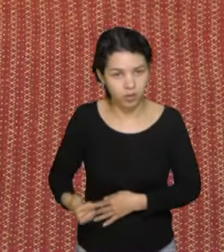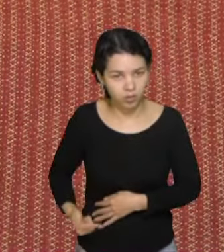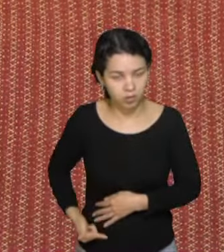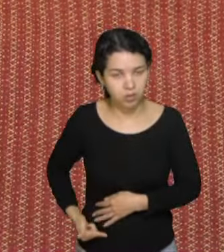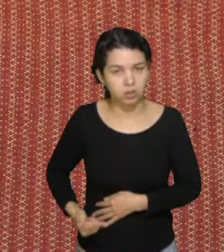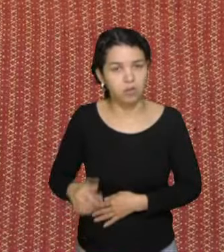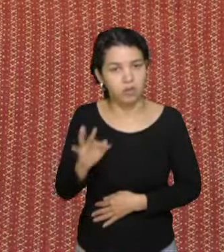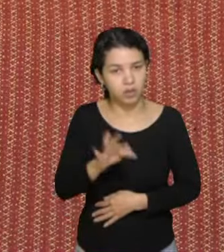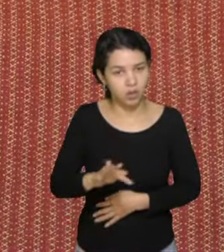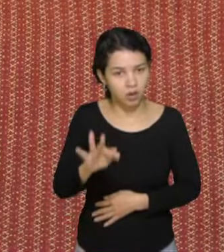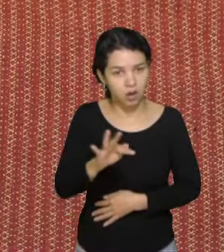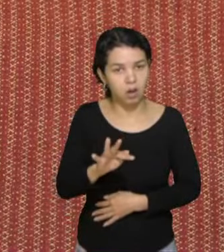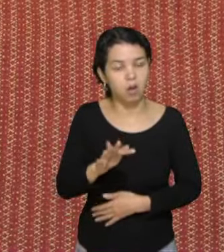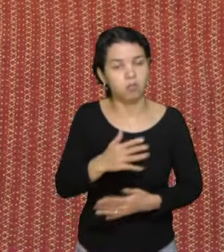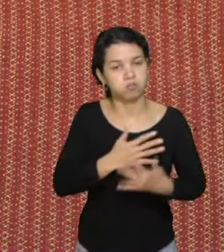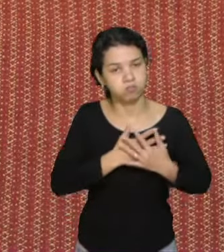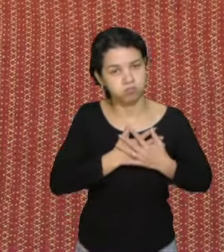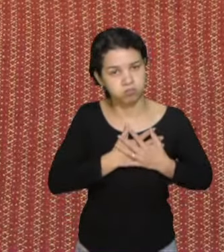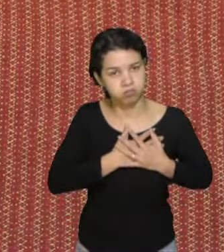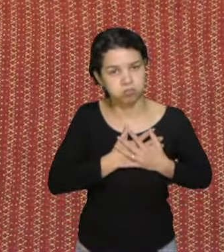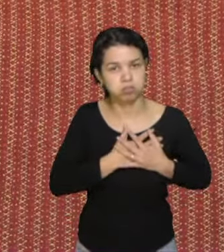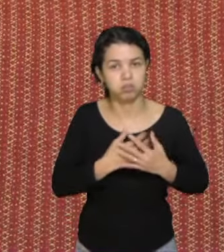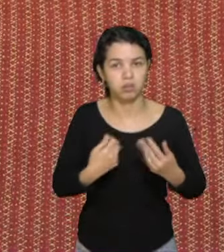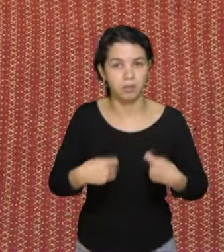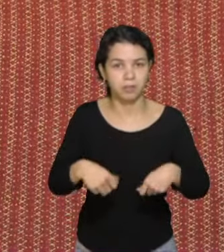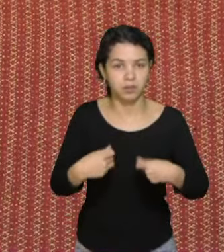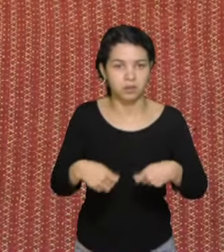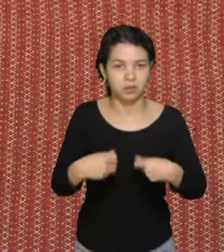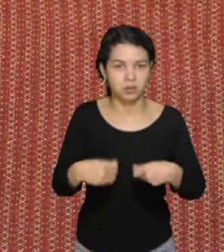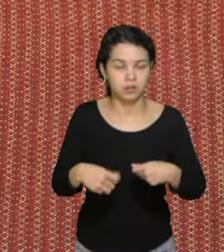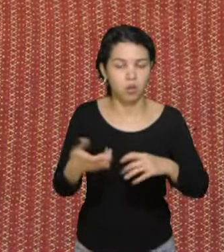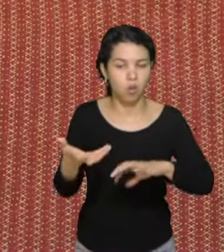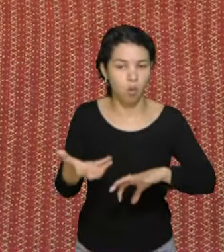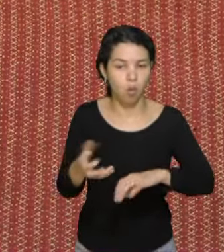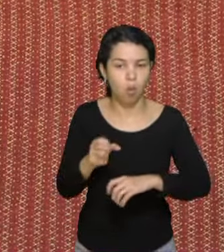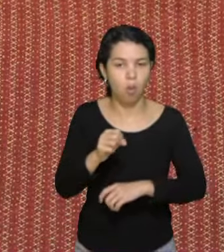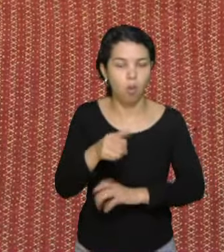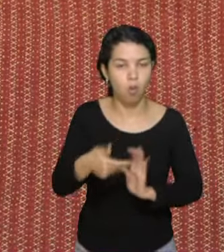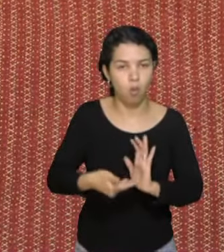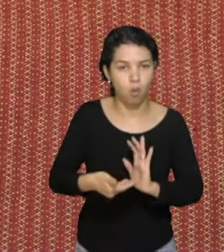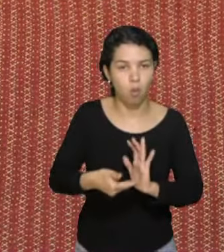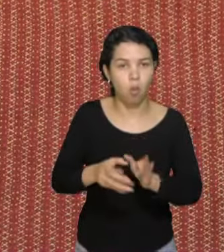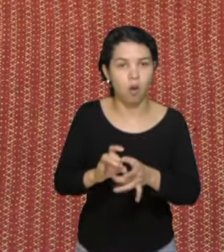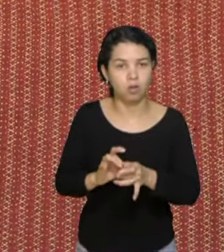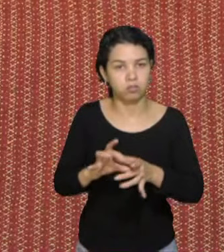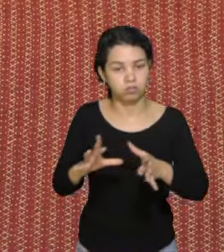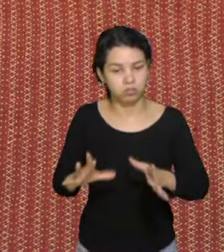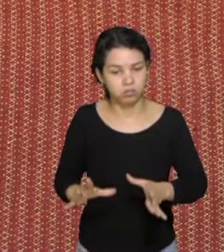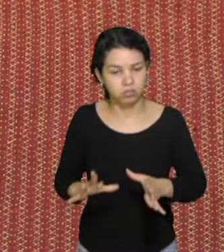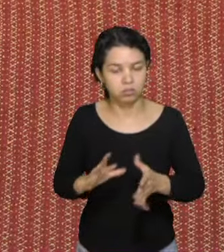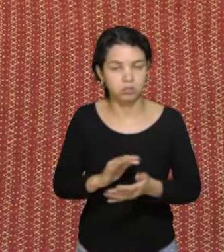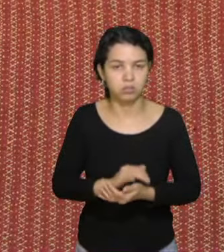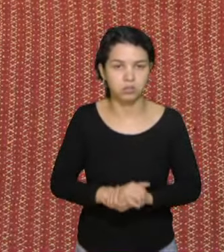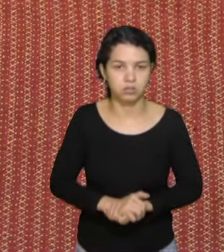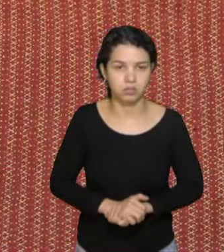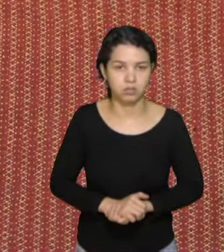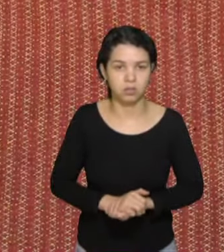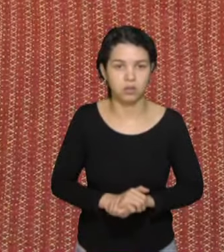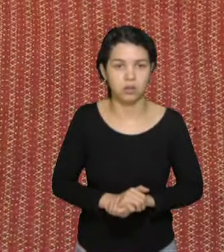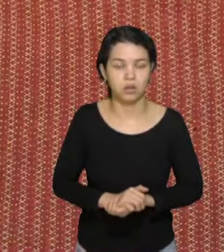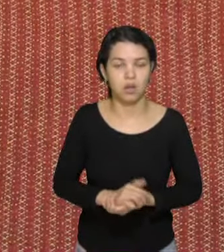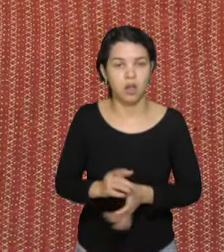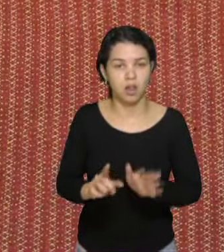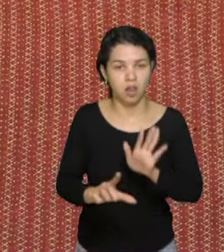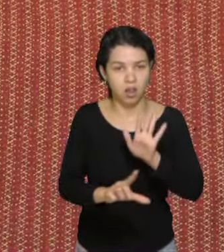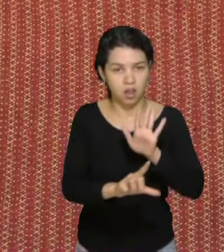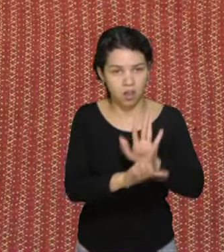sensibilize, diante do nosso Congresso, diante do nosso Senado, que autorize, que autorize, através de lei,